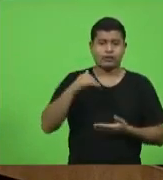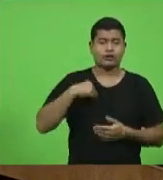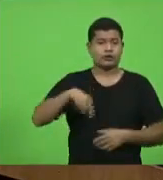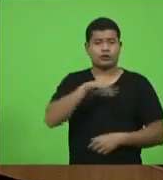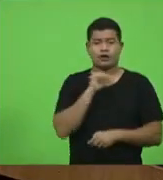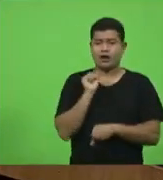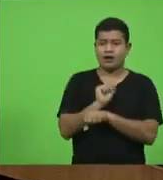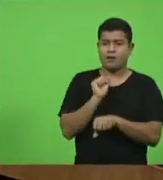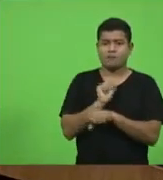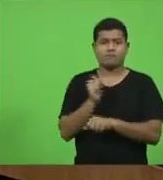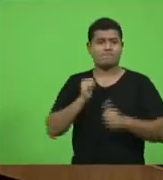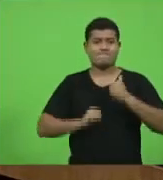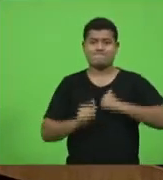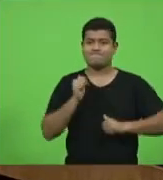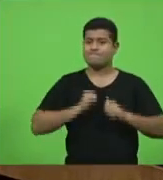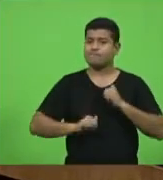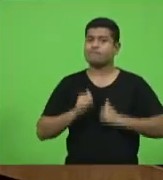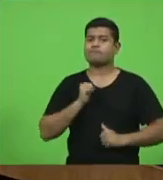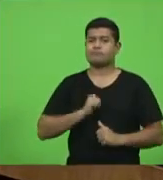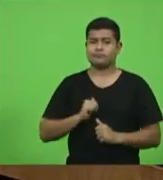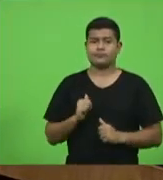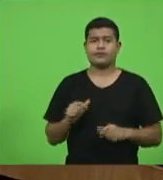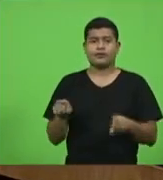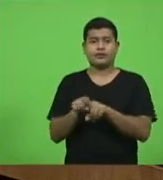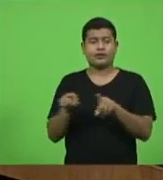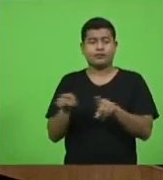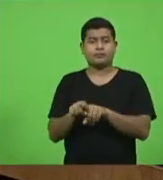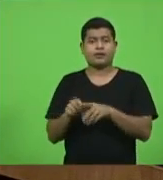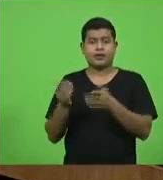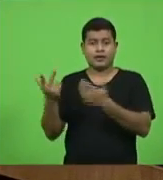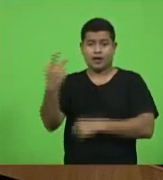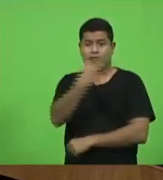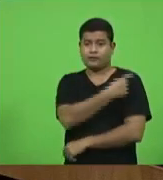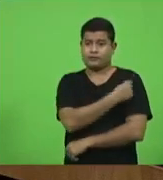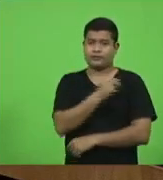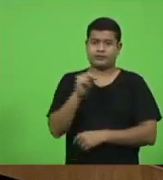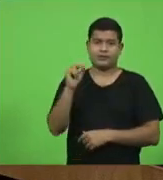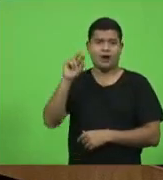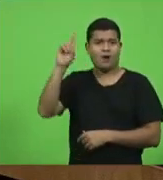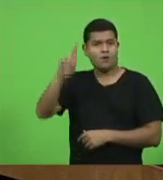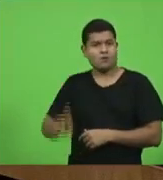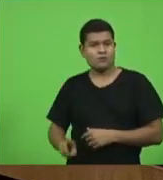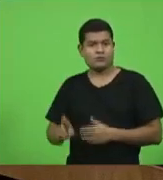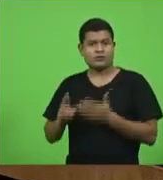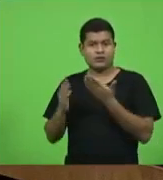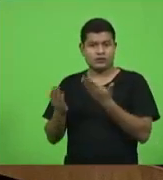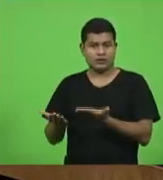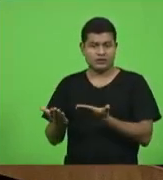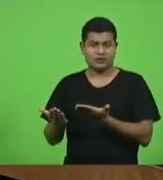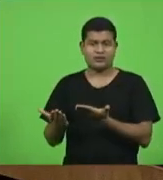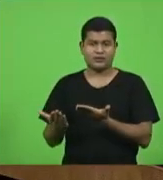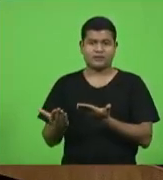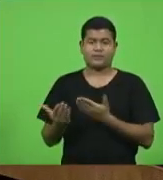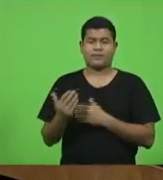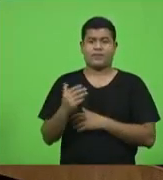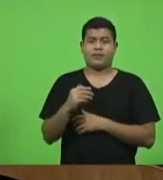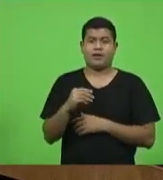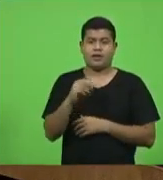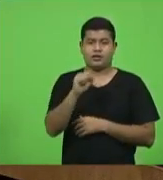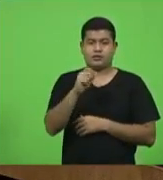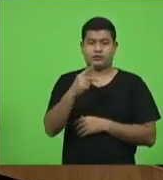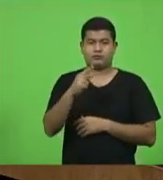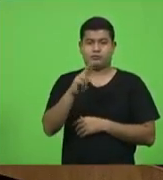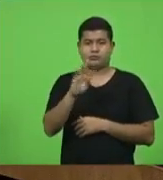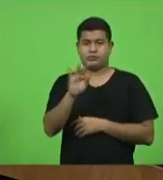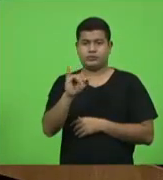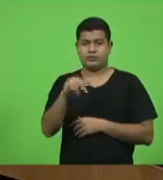também a vacina da Rússia a Sputnik que será produzida no Brasil e a expectativa é da